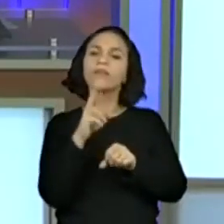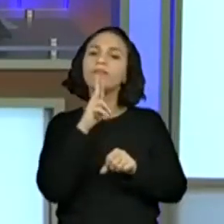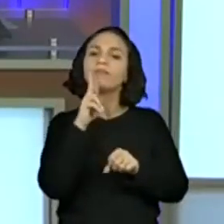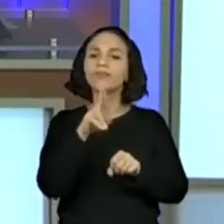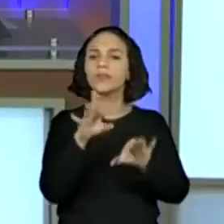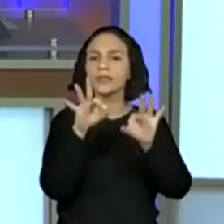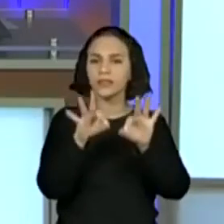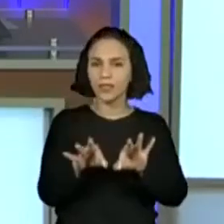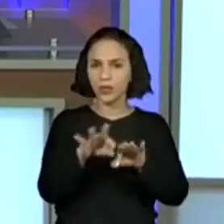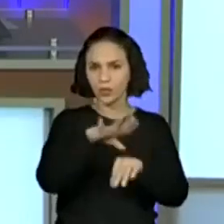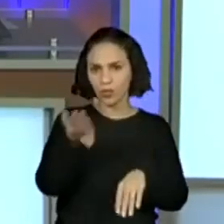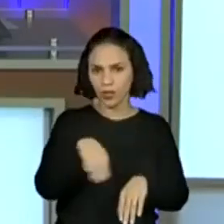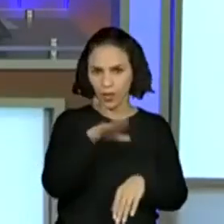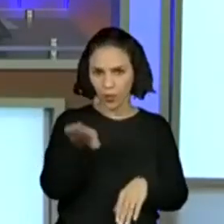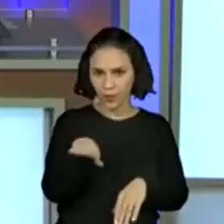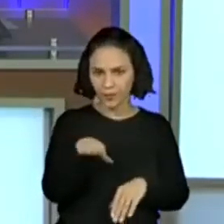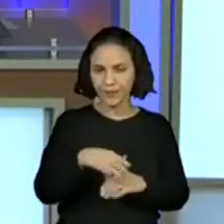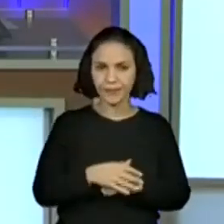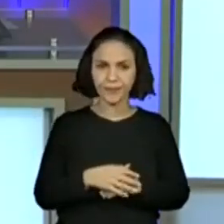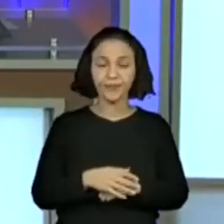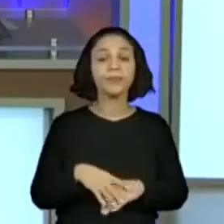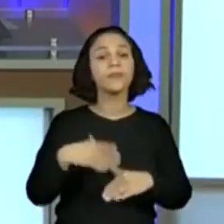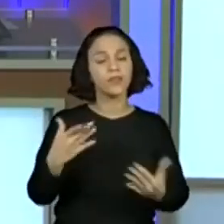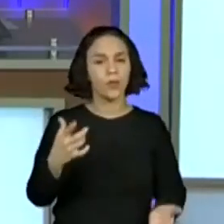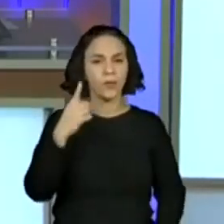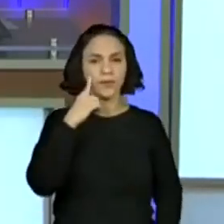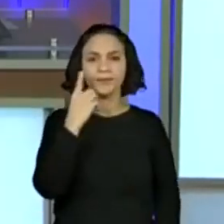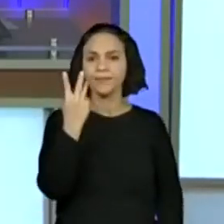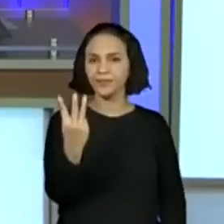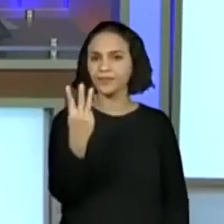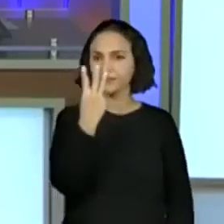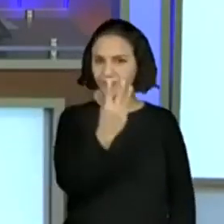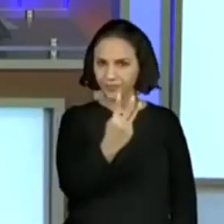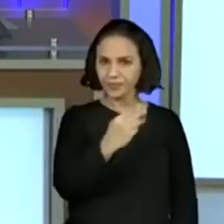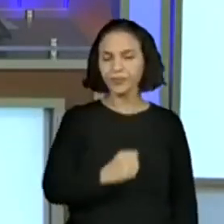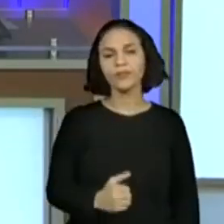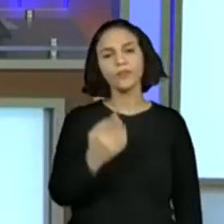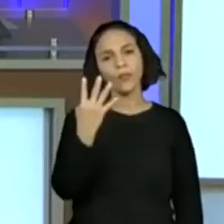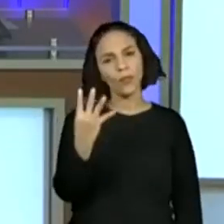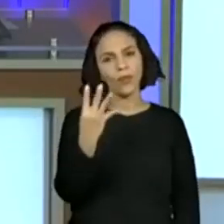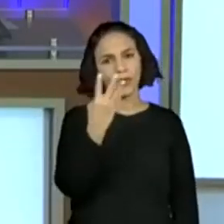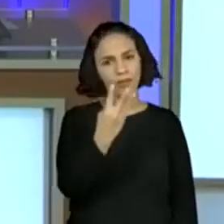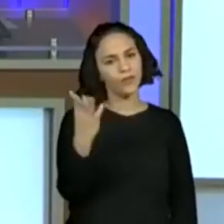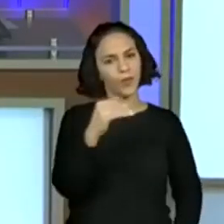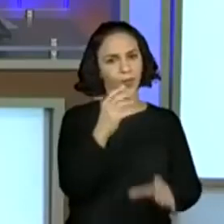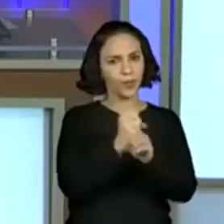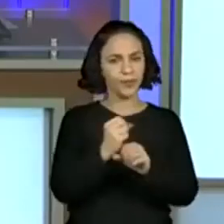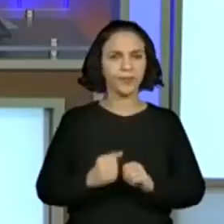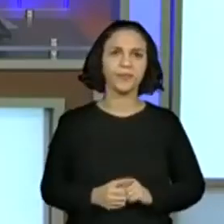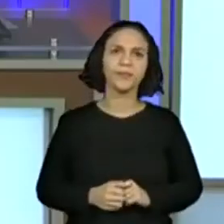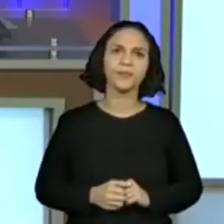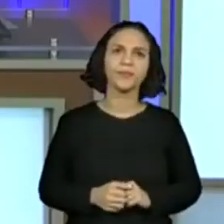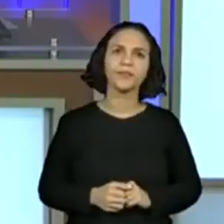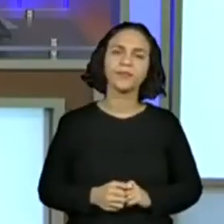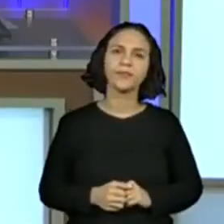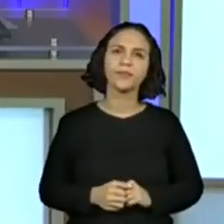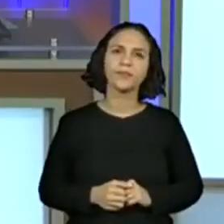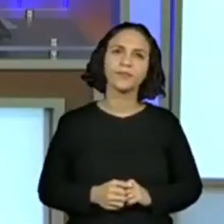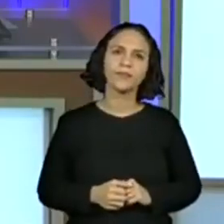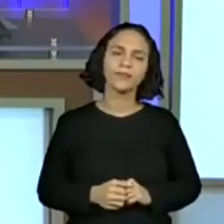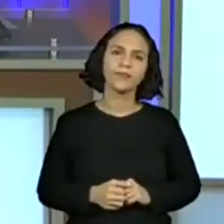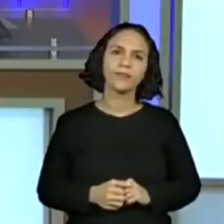perímetro desse objeto, certo? Então, tenho 33 e 43. Então, vamos lá para a conta. Vamos lá.